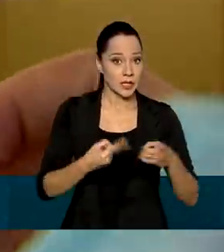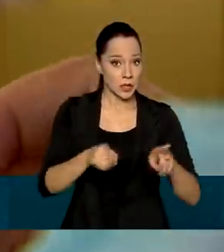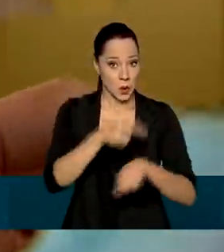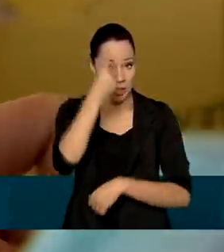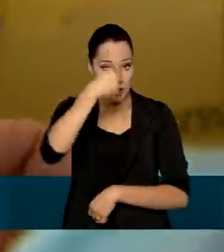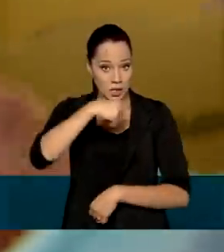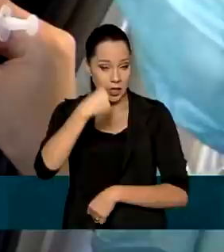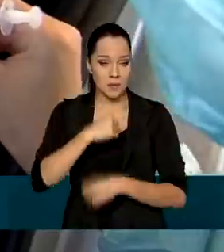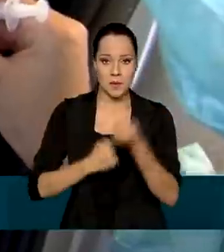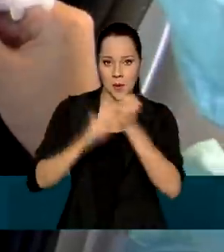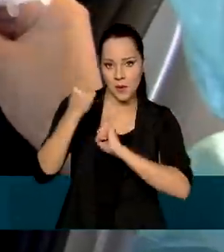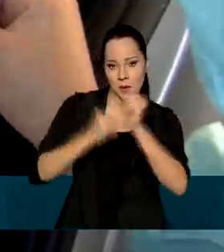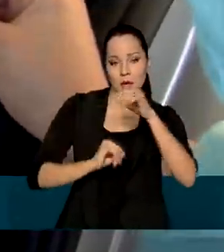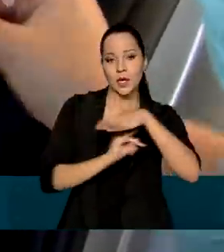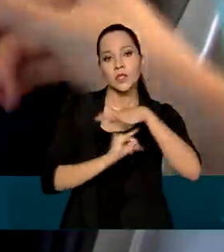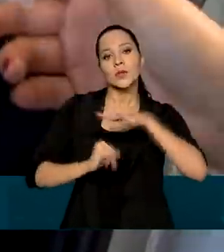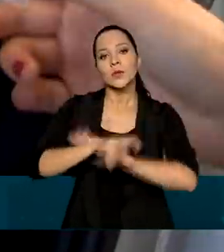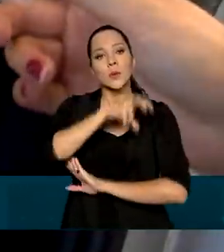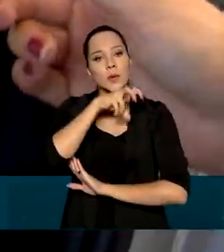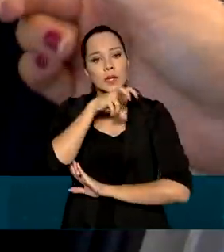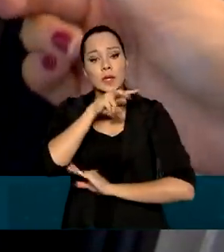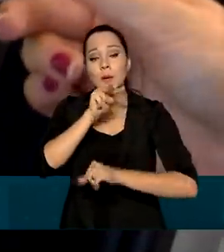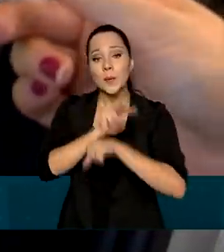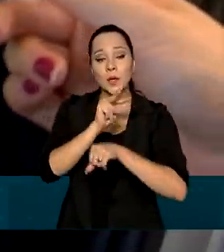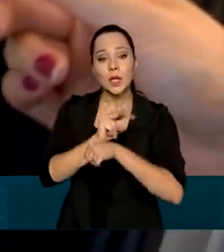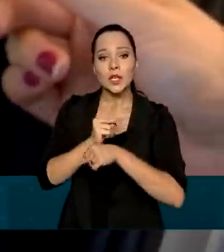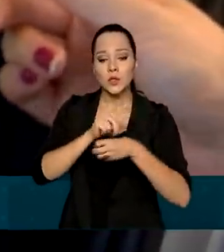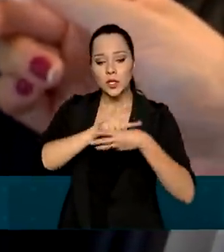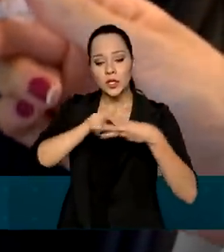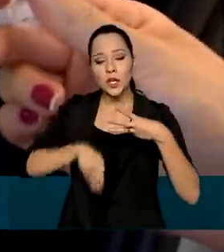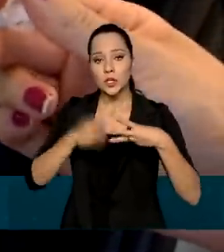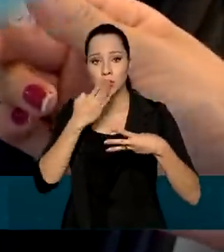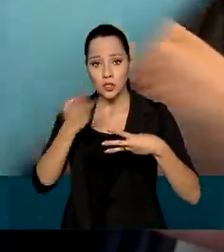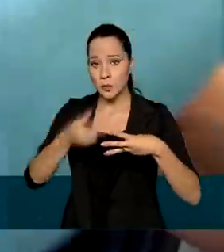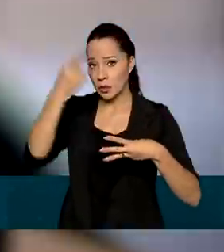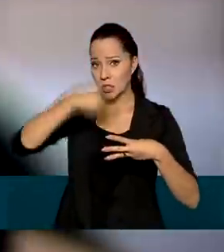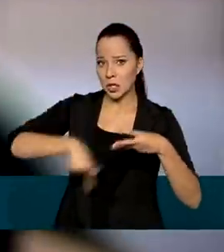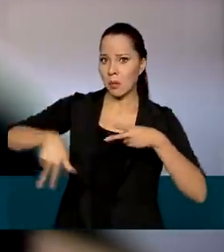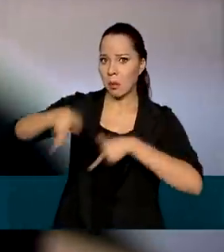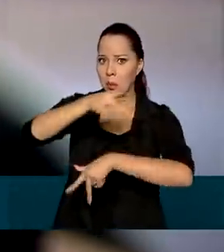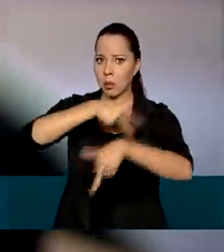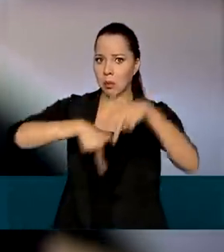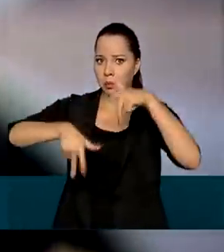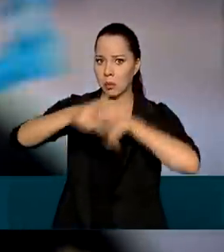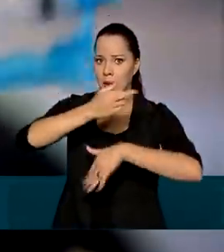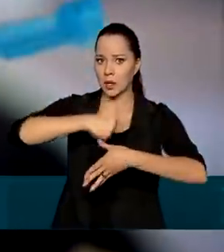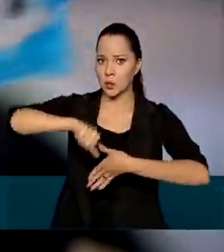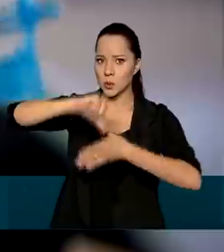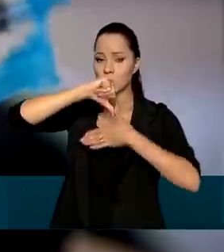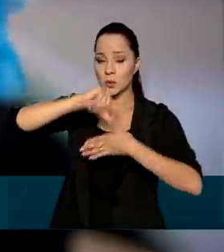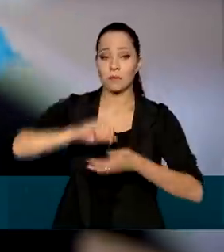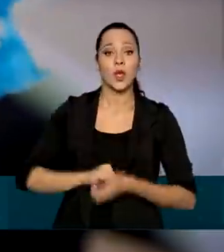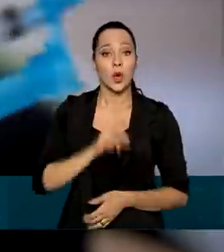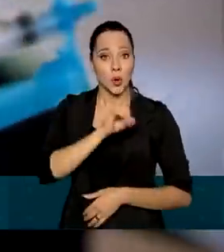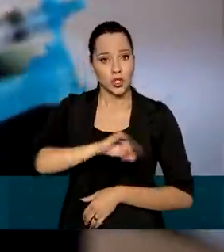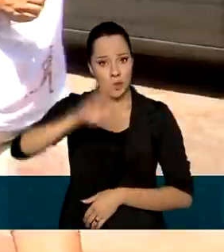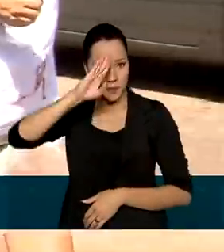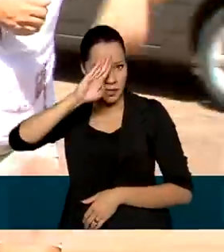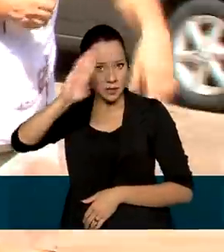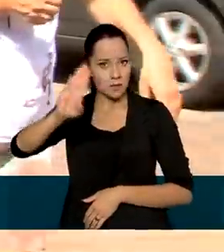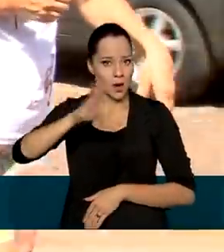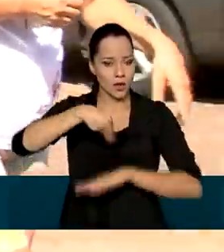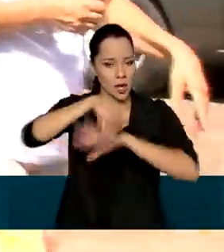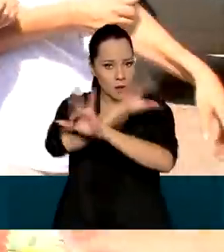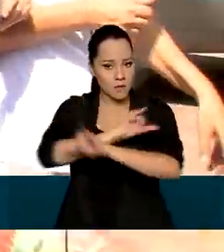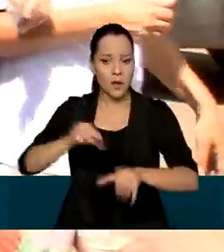gripe é produzida pelo Instituto Butantan e protege contra três cepas que mais circularam no Hemisfério Sul. Quanto ao dia D da campanha, os